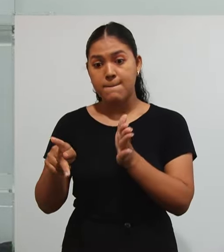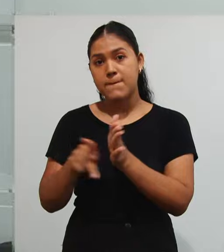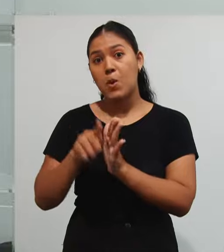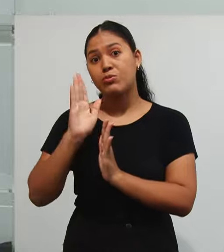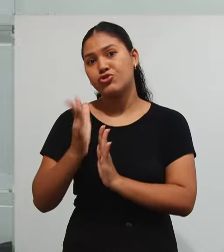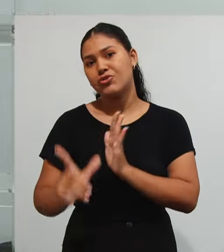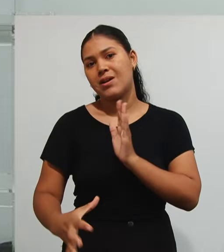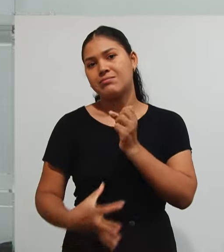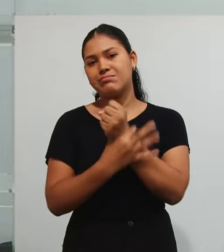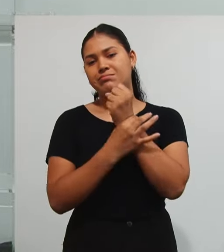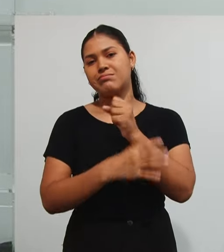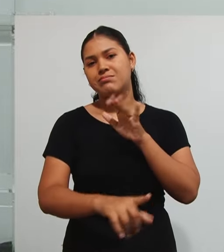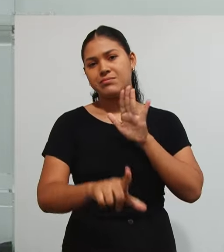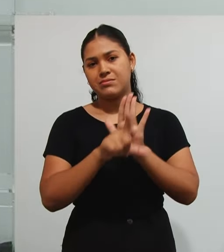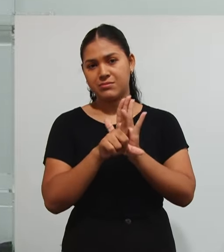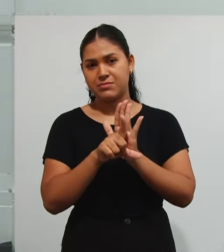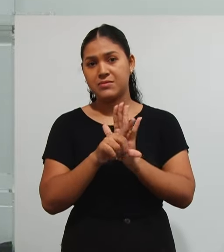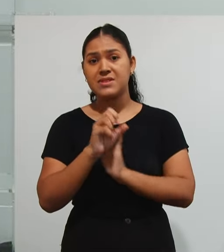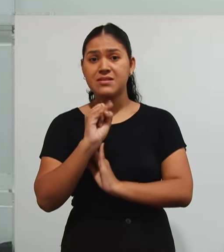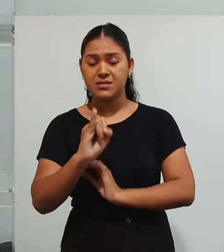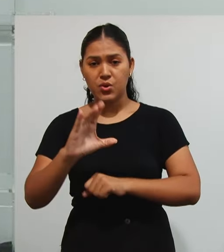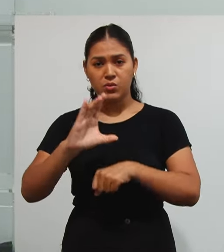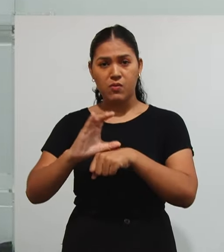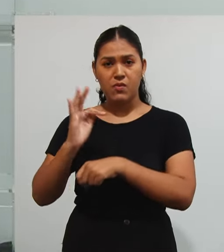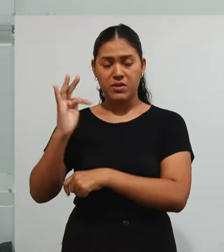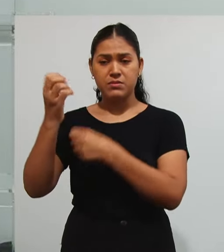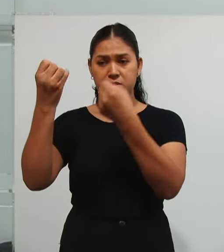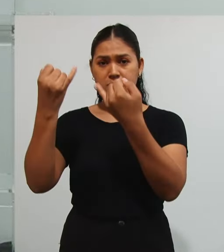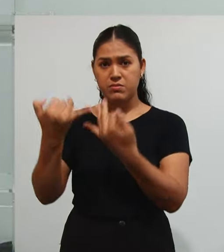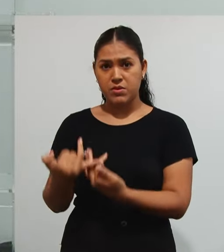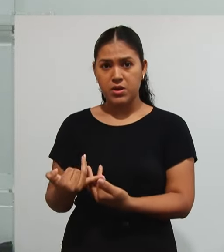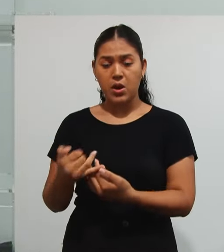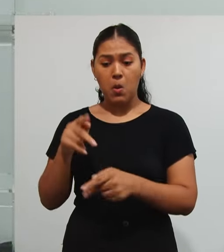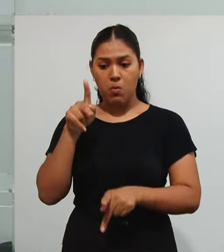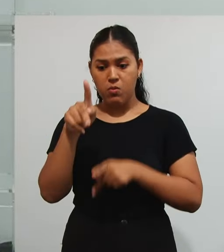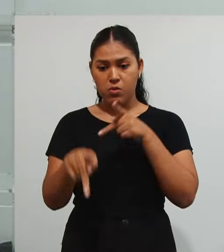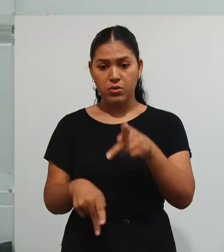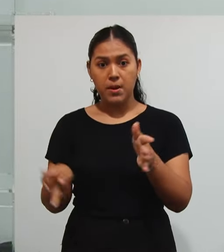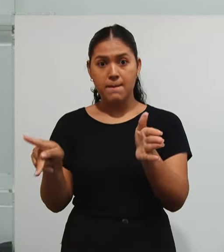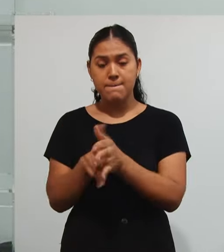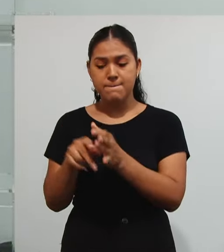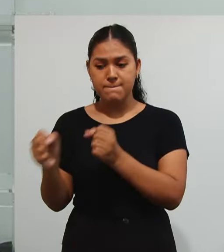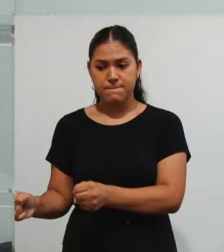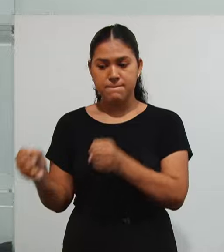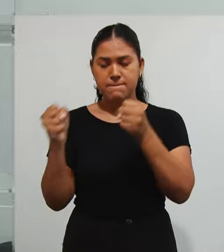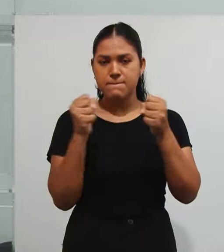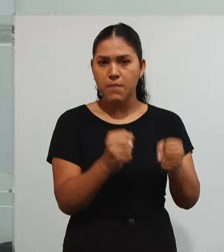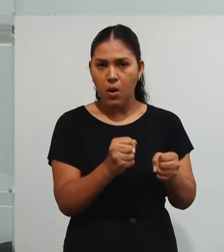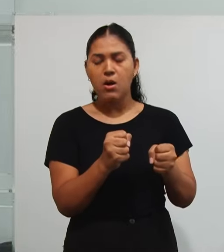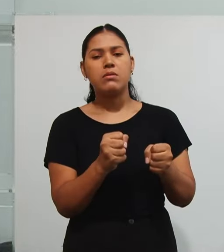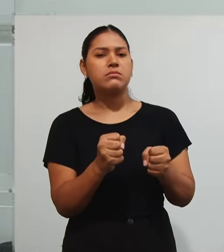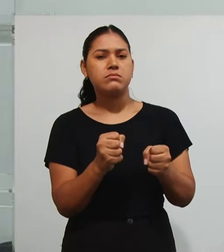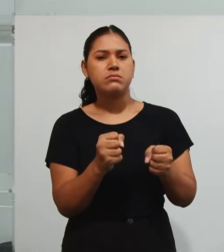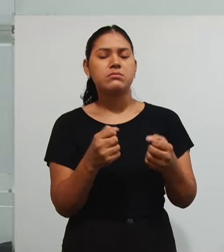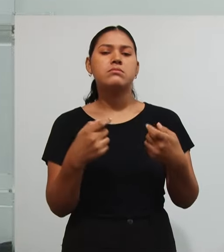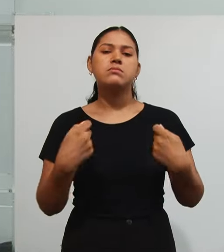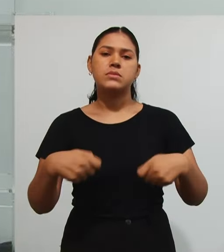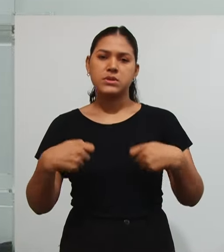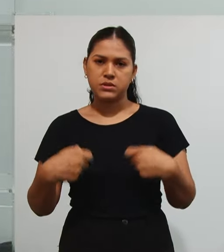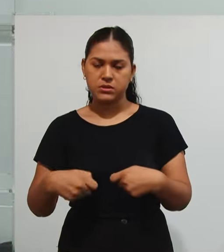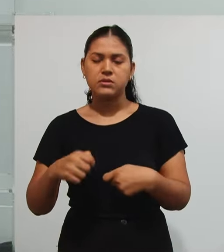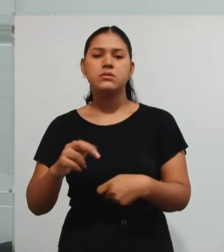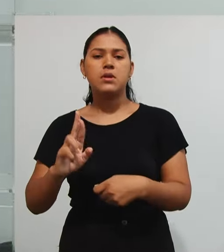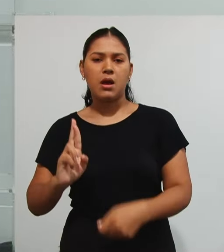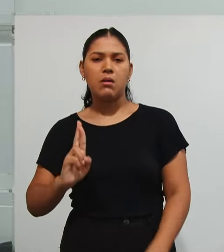Ou seja Se o poder É mandando o povo E as pessoas Que lá estão Para a sua gestão Foram escolhidas Pelo povo Esses atores